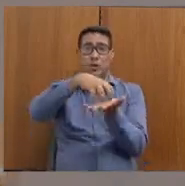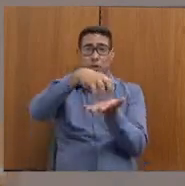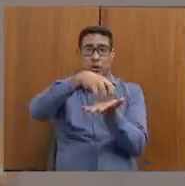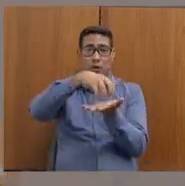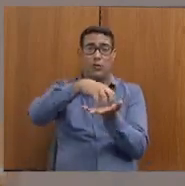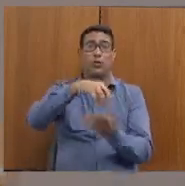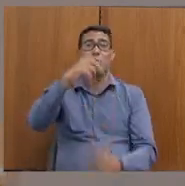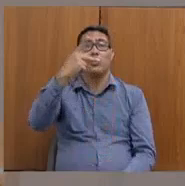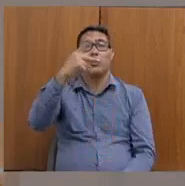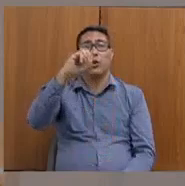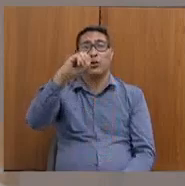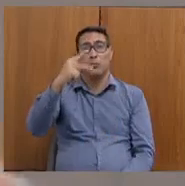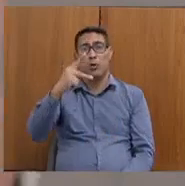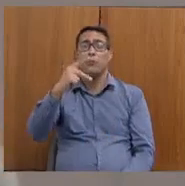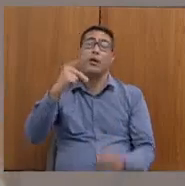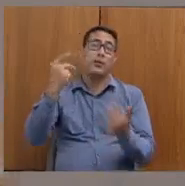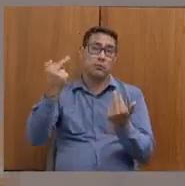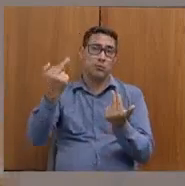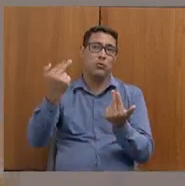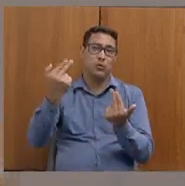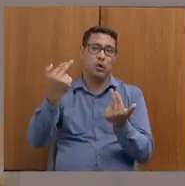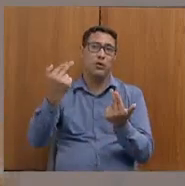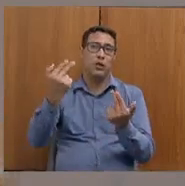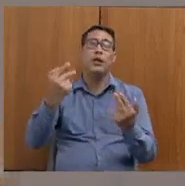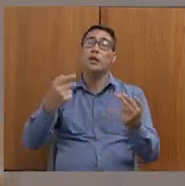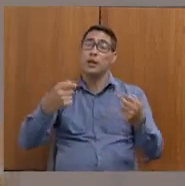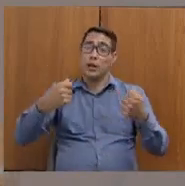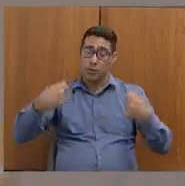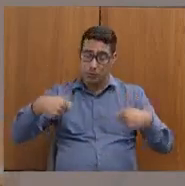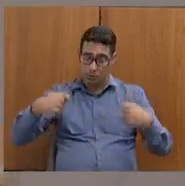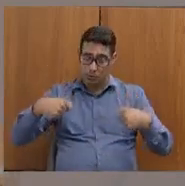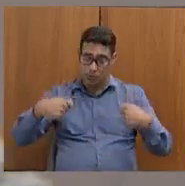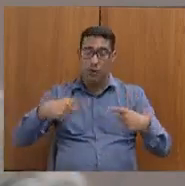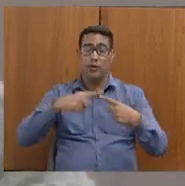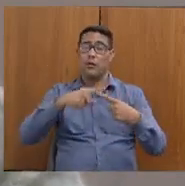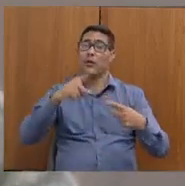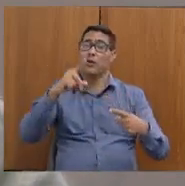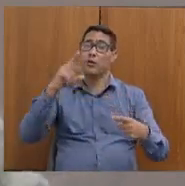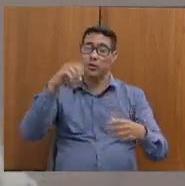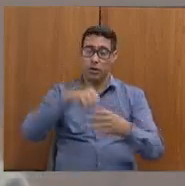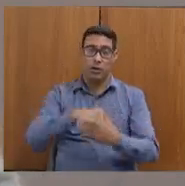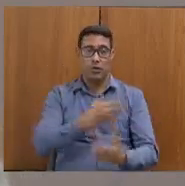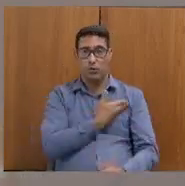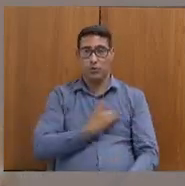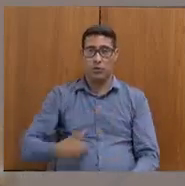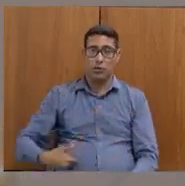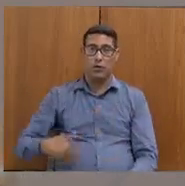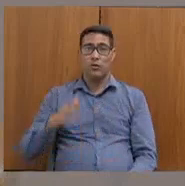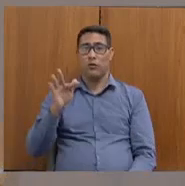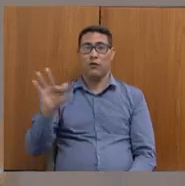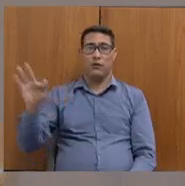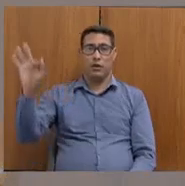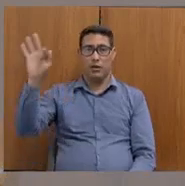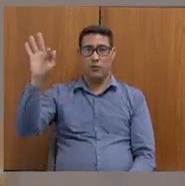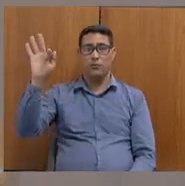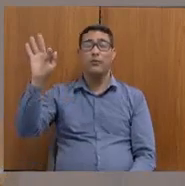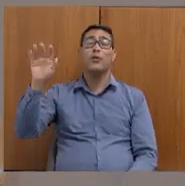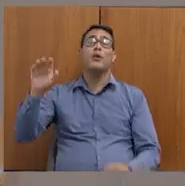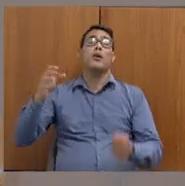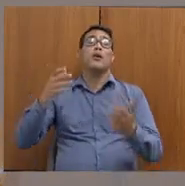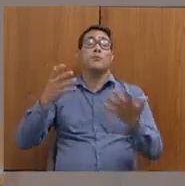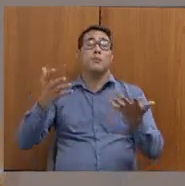a mesma coisa. São coisas que eu preciso credenciar no governo federal. E aí, eu gostaria de falar que nós